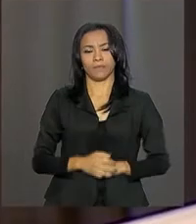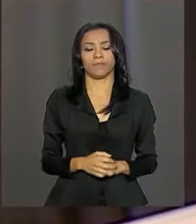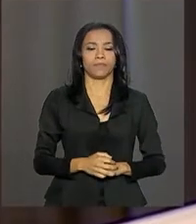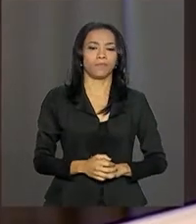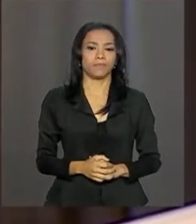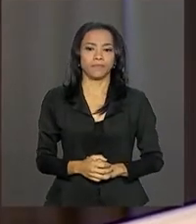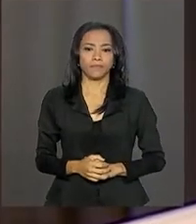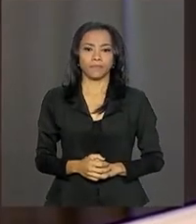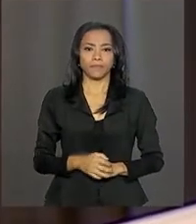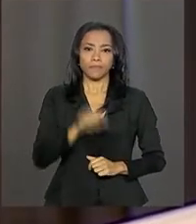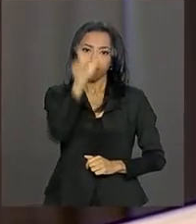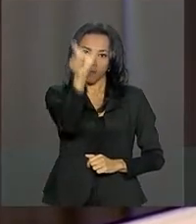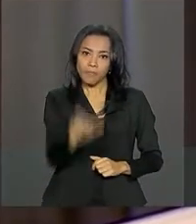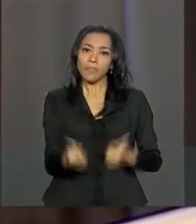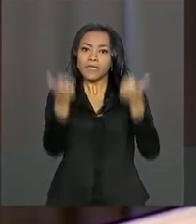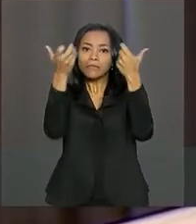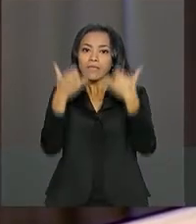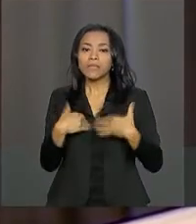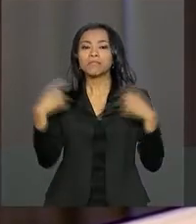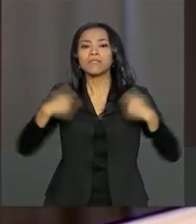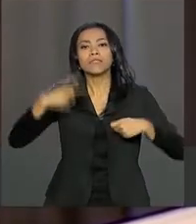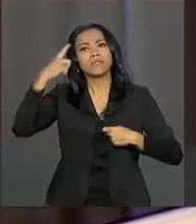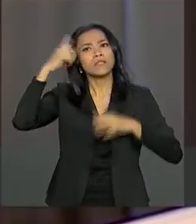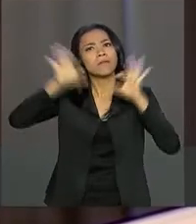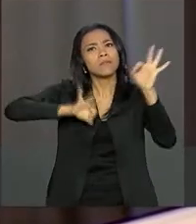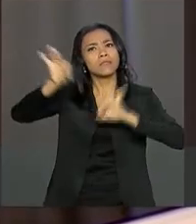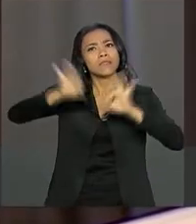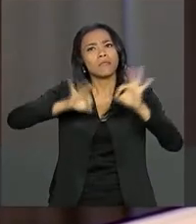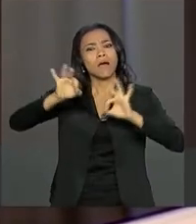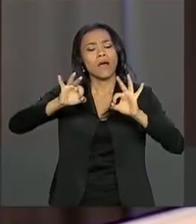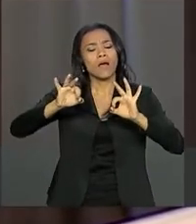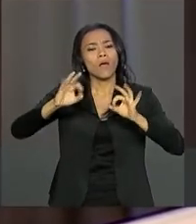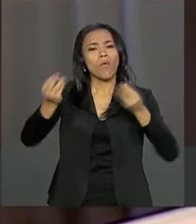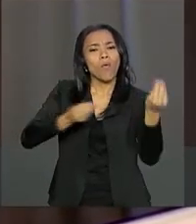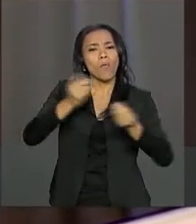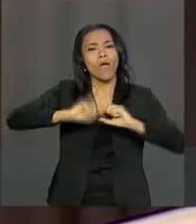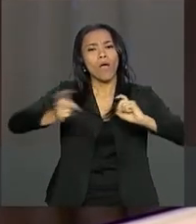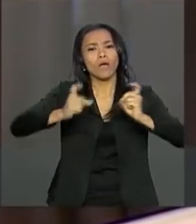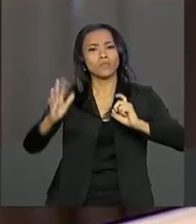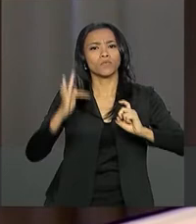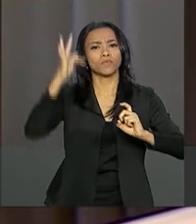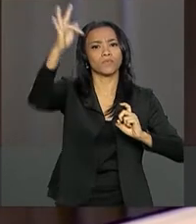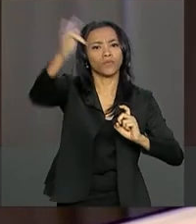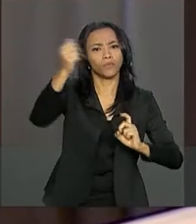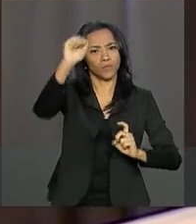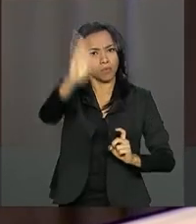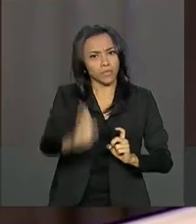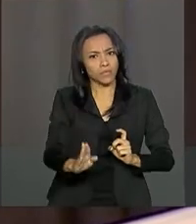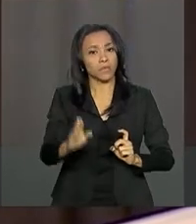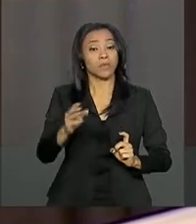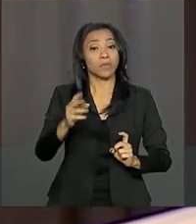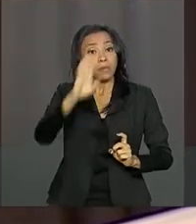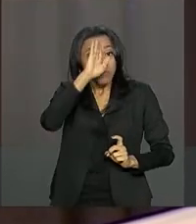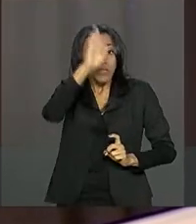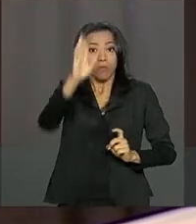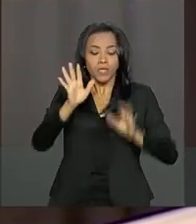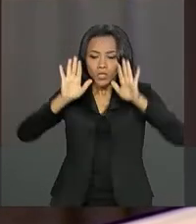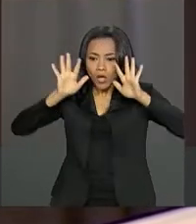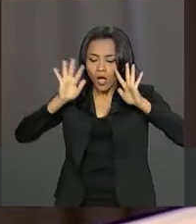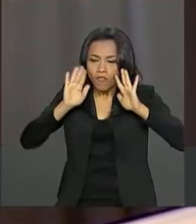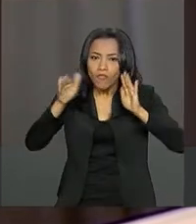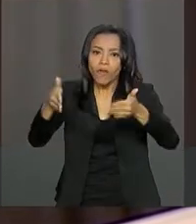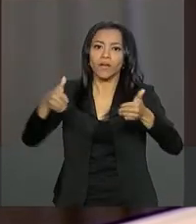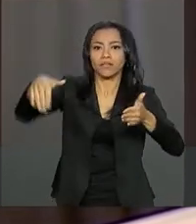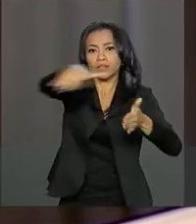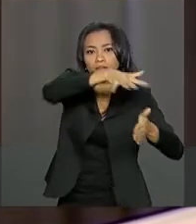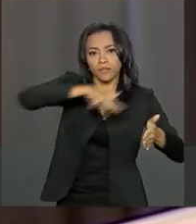É preciso que se pense o futuro da governança do Brasil diretamente com setores que geram riquezas. Acredito